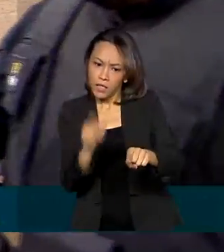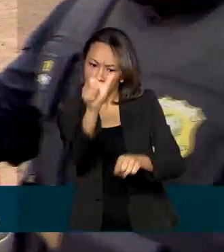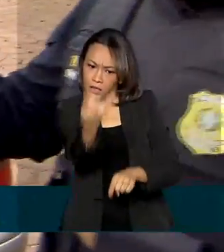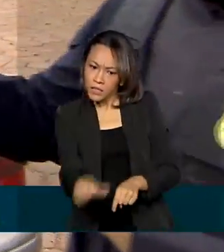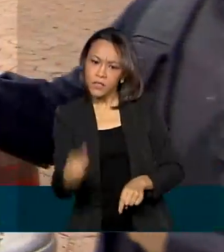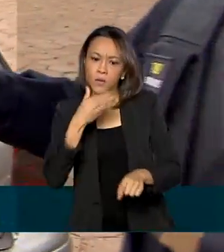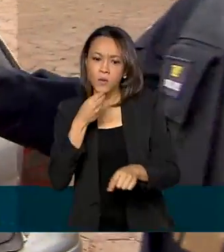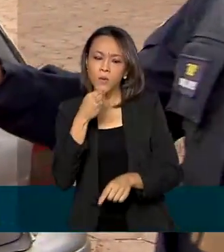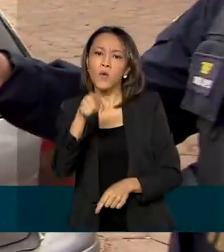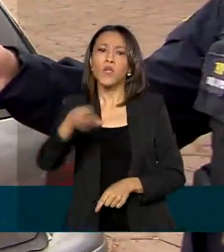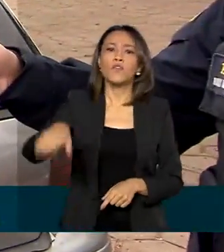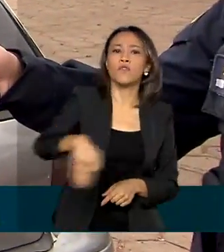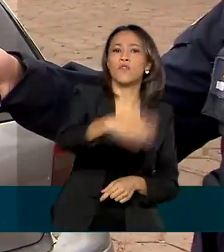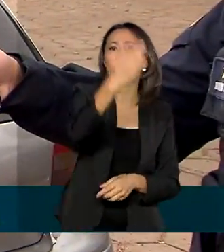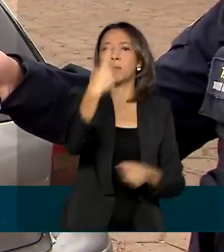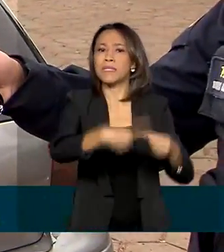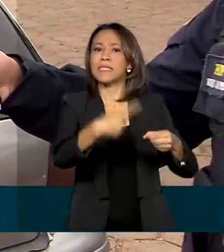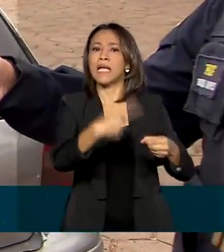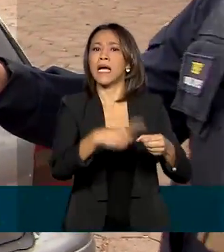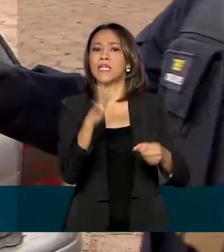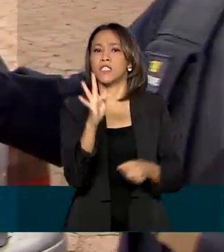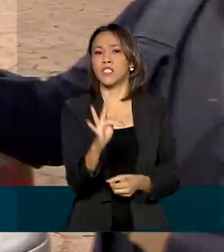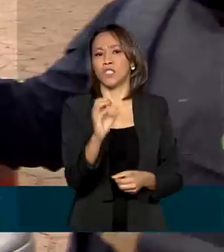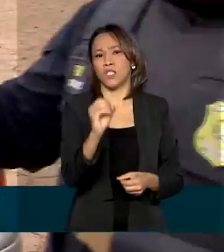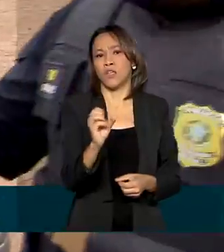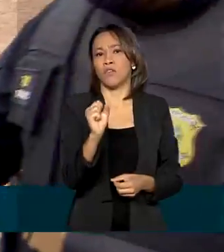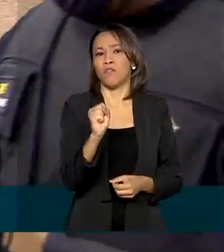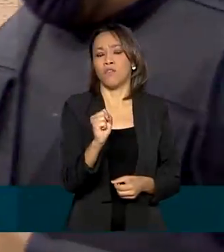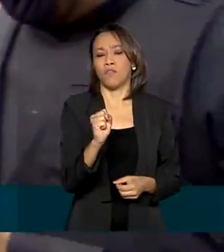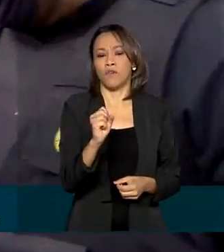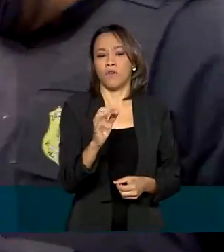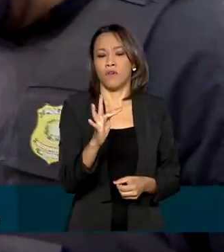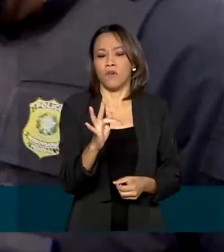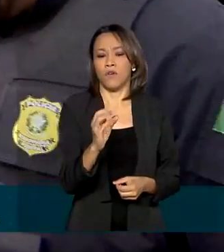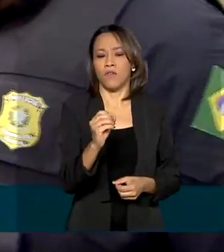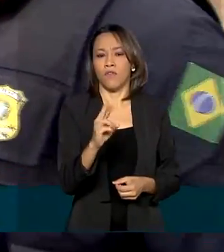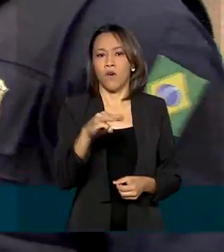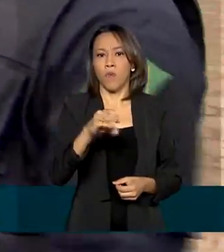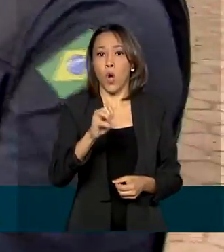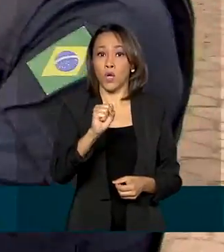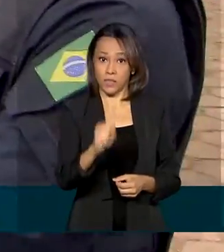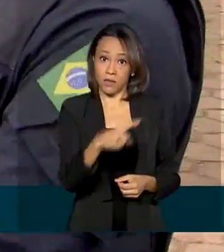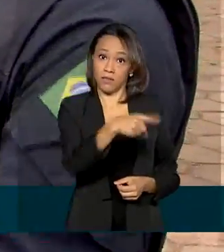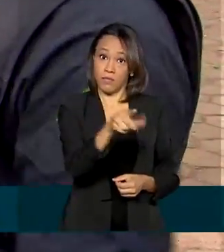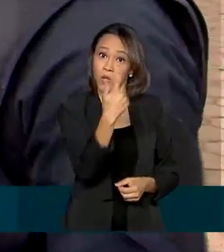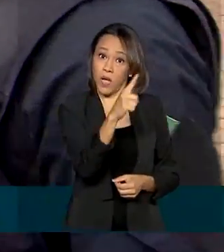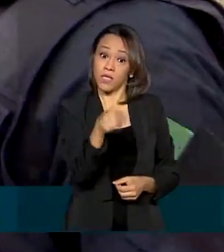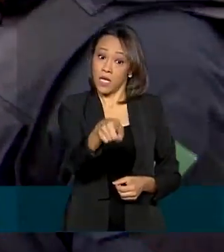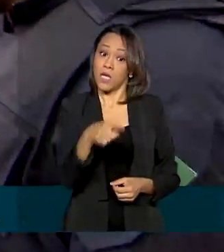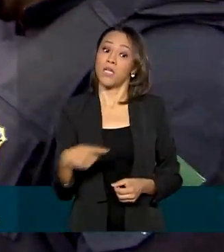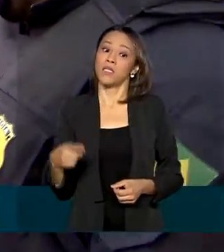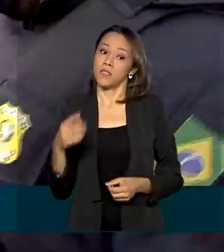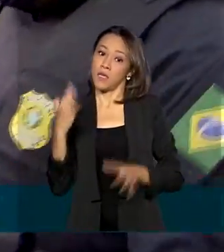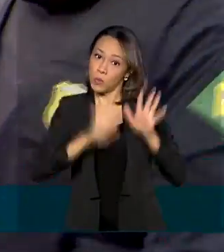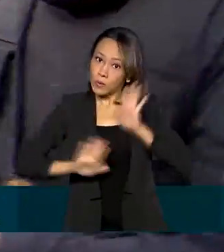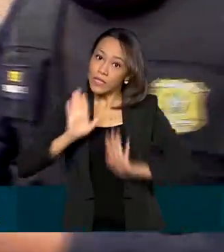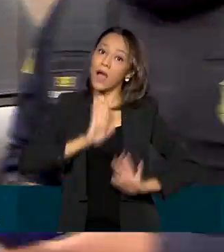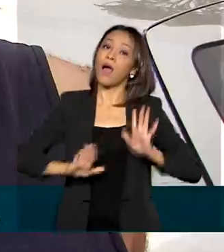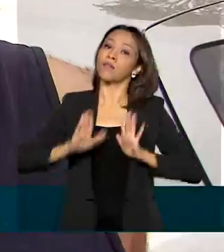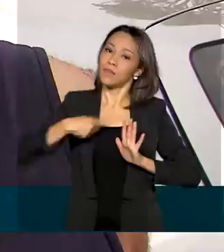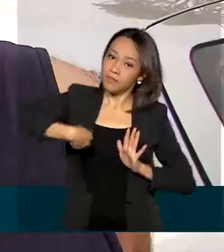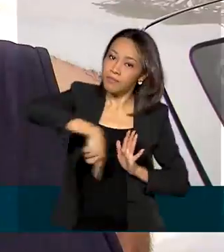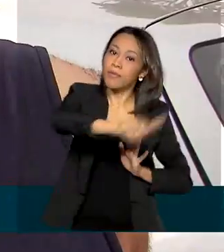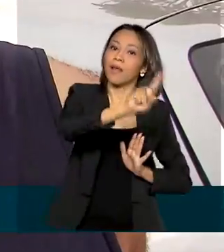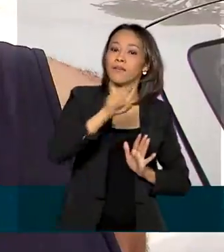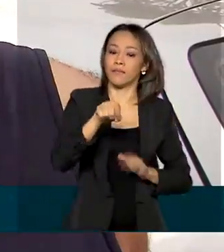que foi passar o feriado na cidade de Formosa, Goiás, com a família. Para pegar a estrada, Edinal toma os cuidados necessários.